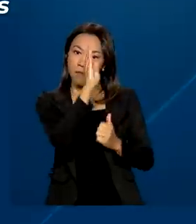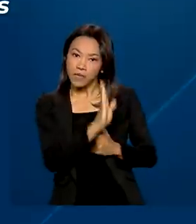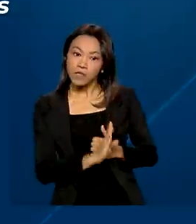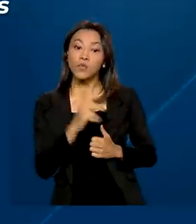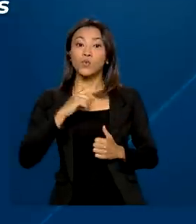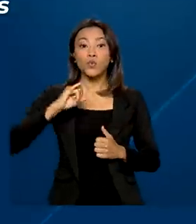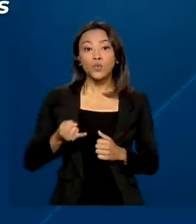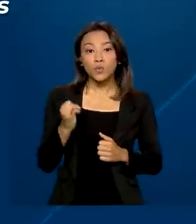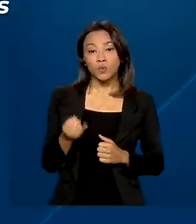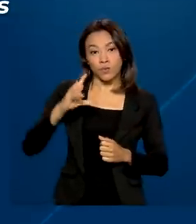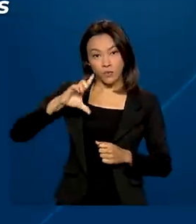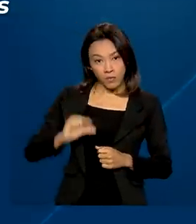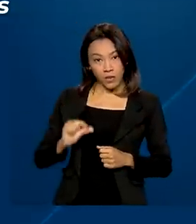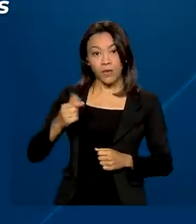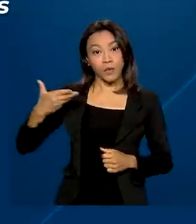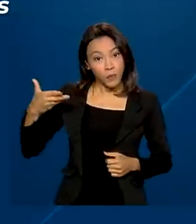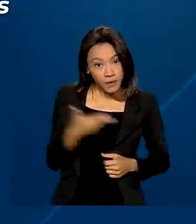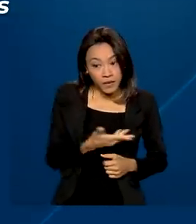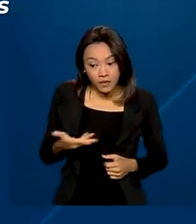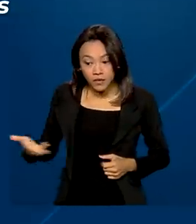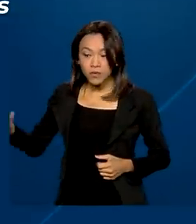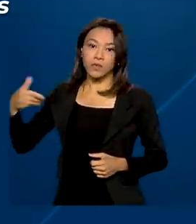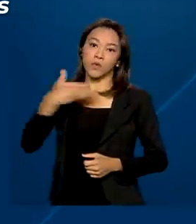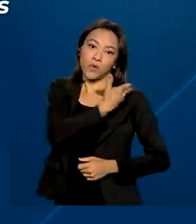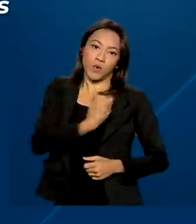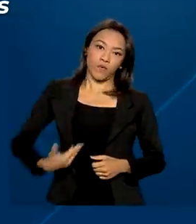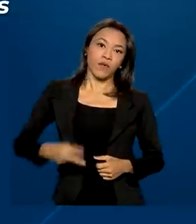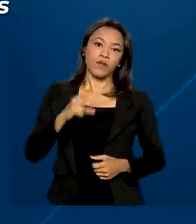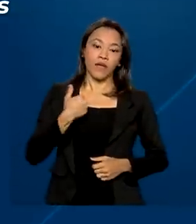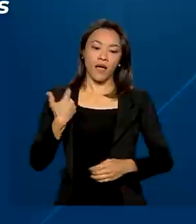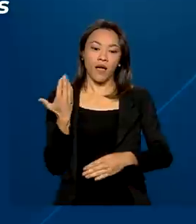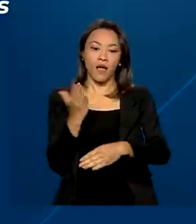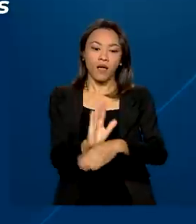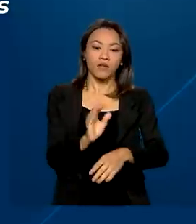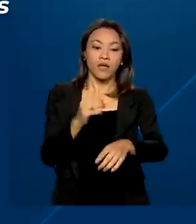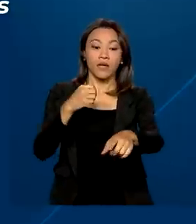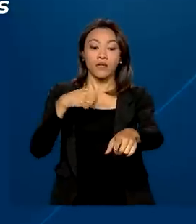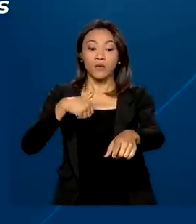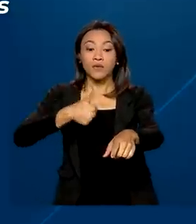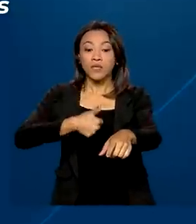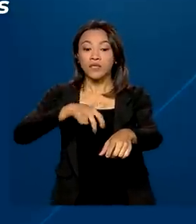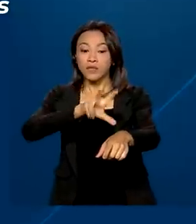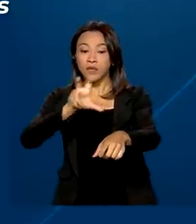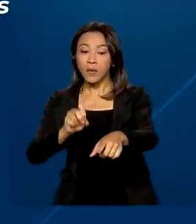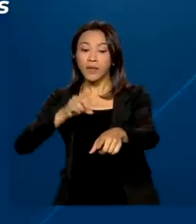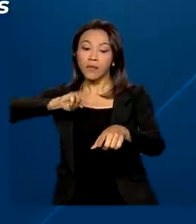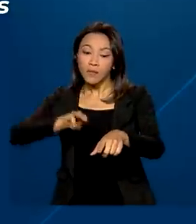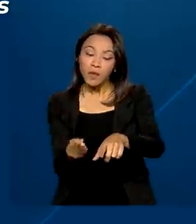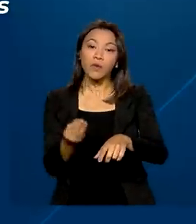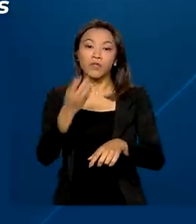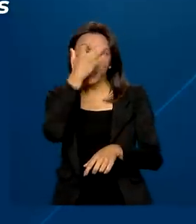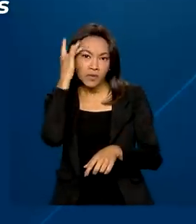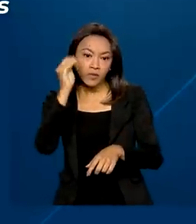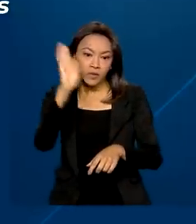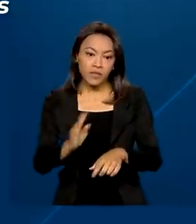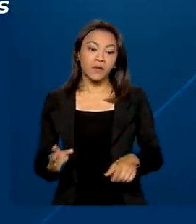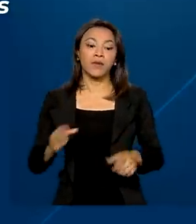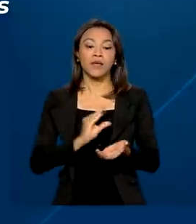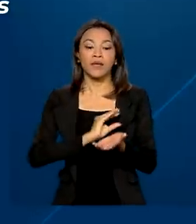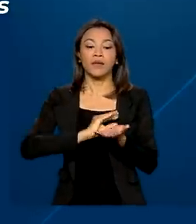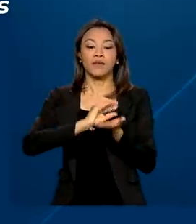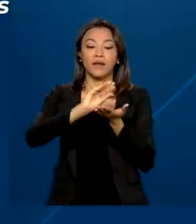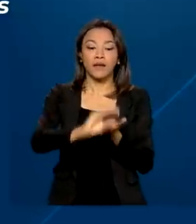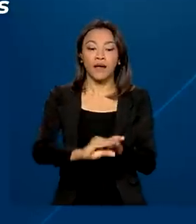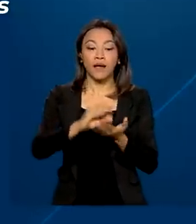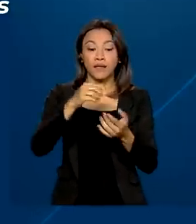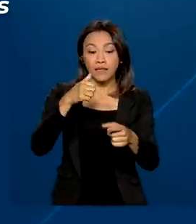Com isso, o governo espera beneficiar mais de 50 milhões de brasileiros e entregar cerca de 77 bilhões de reais